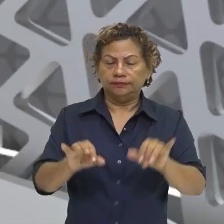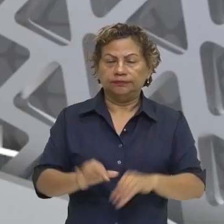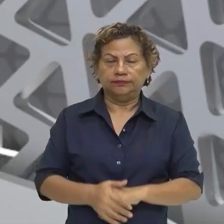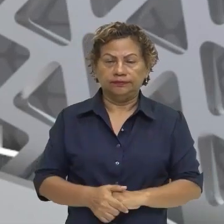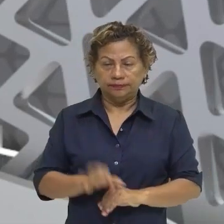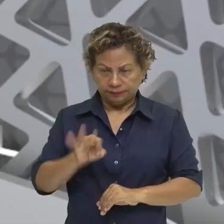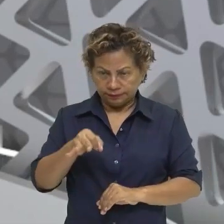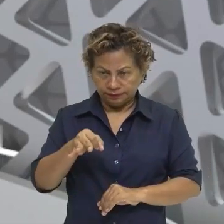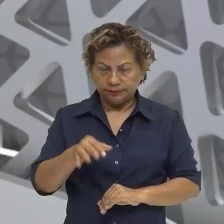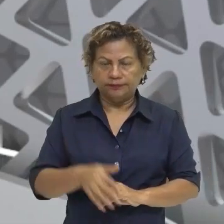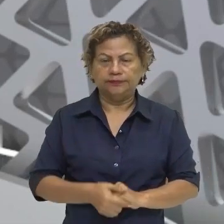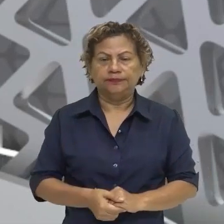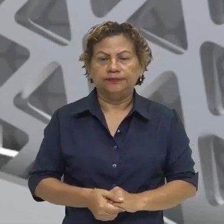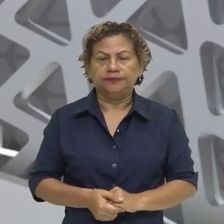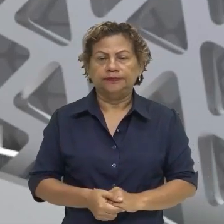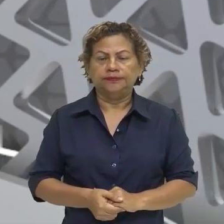turmas?